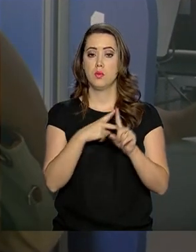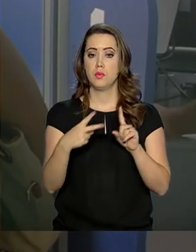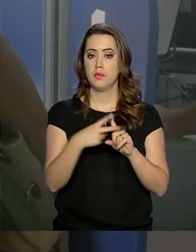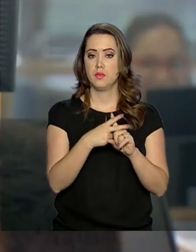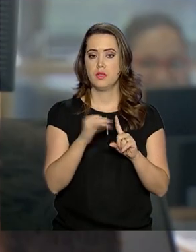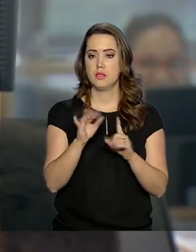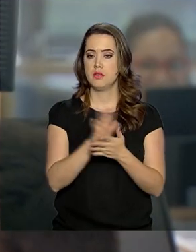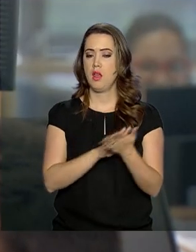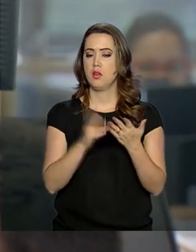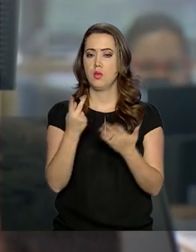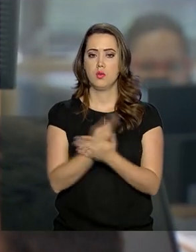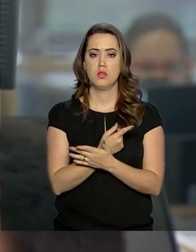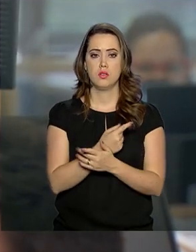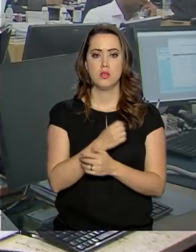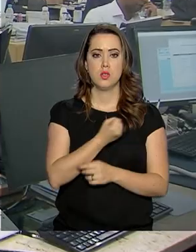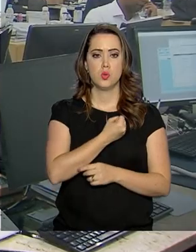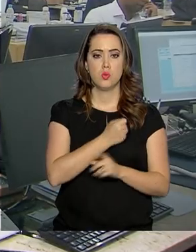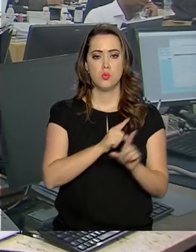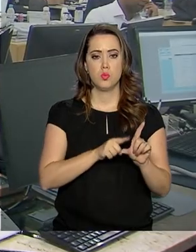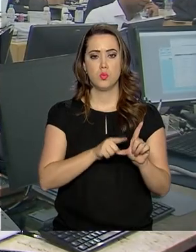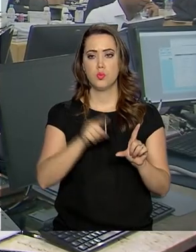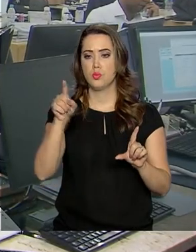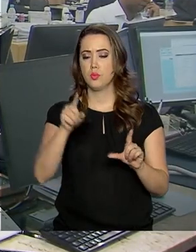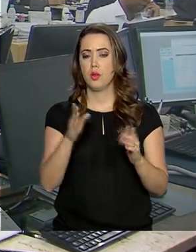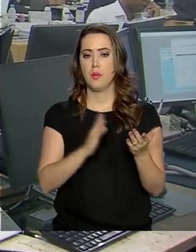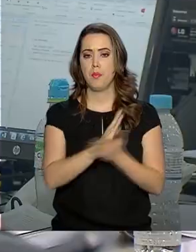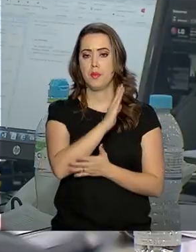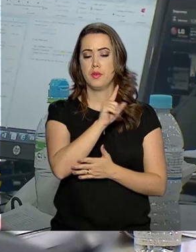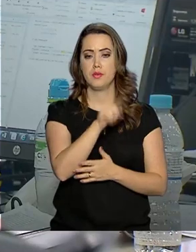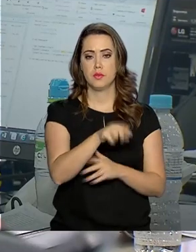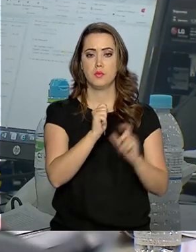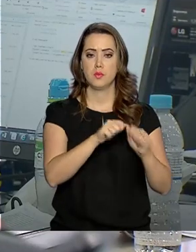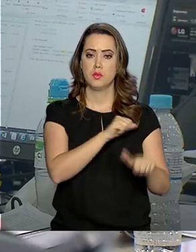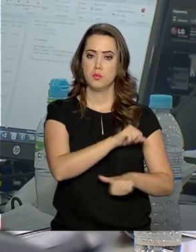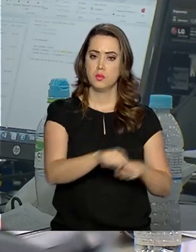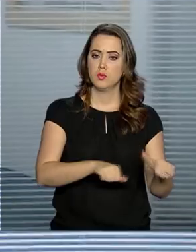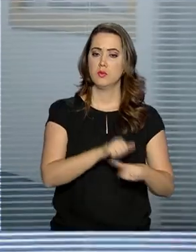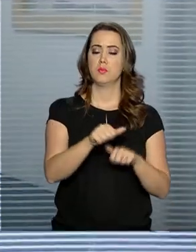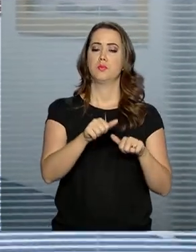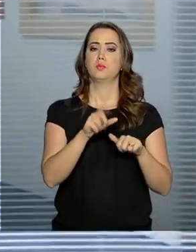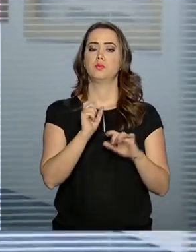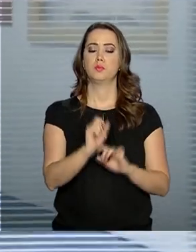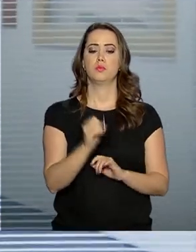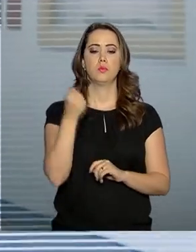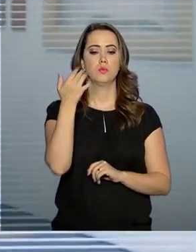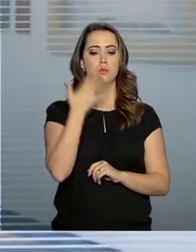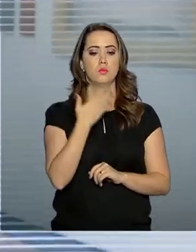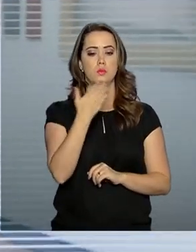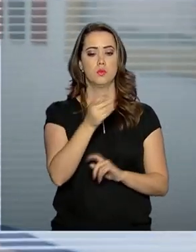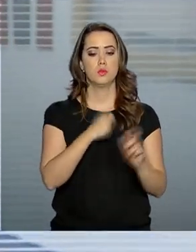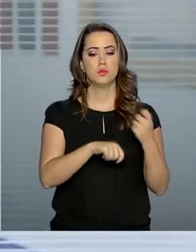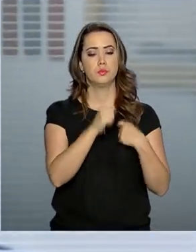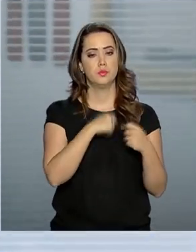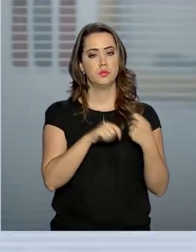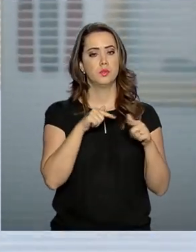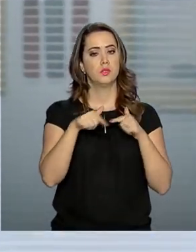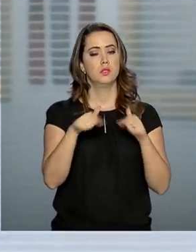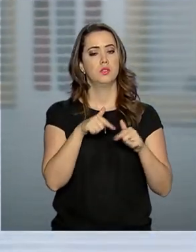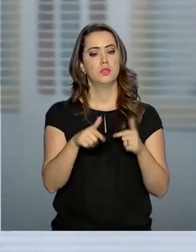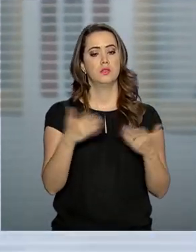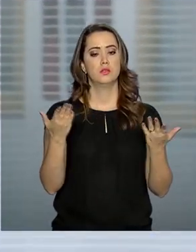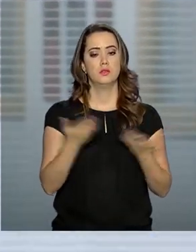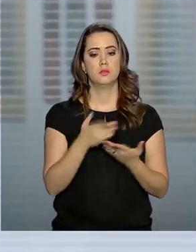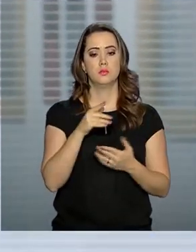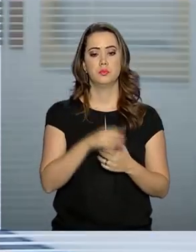tende a crescer A aprovação da reforma pelo Congresso Nacional Poderia mudar esse quadro Explica essa economista que trabalha no